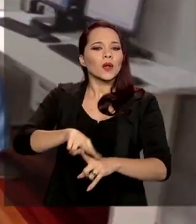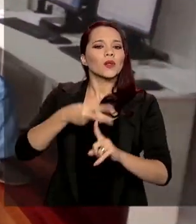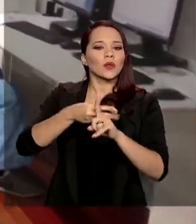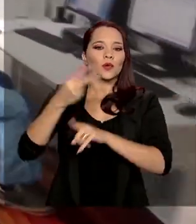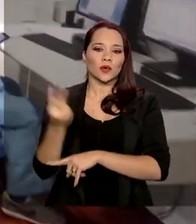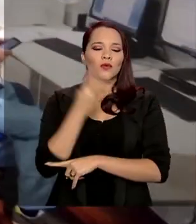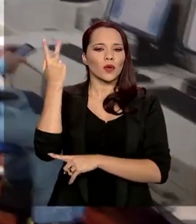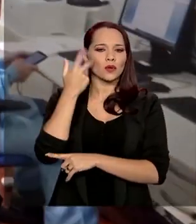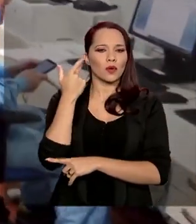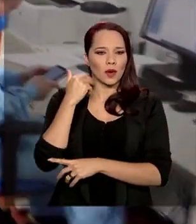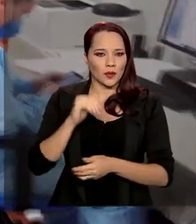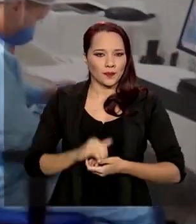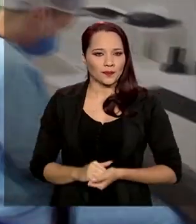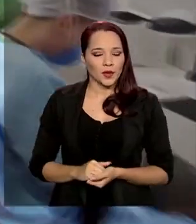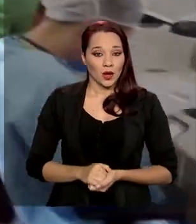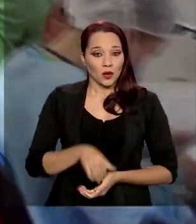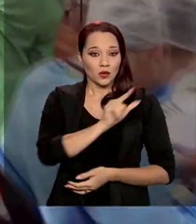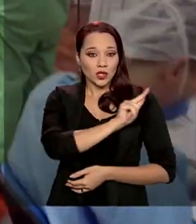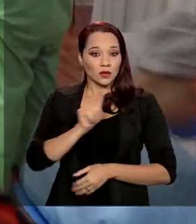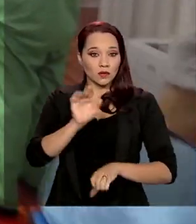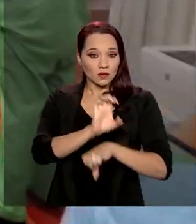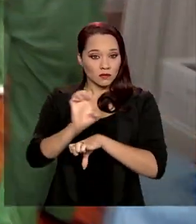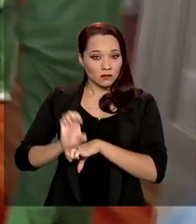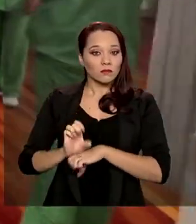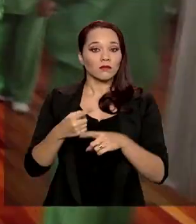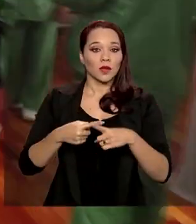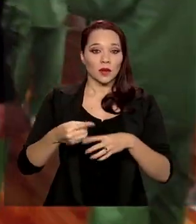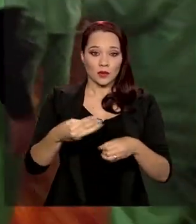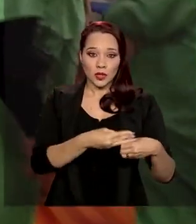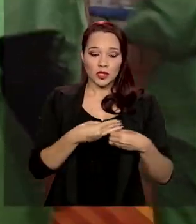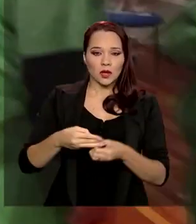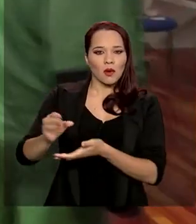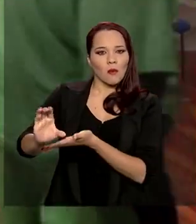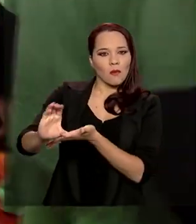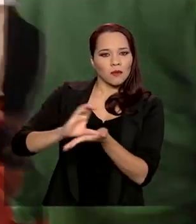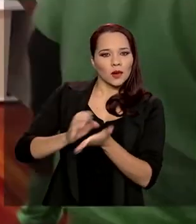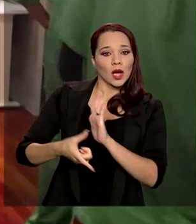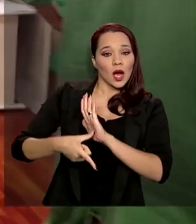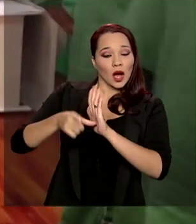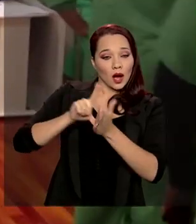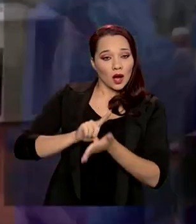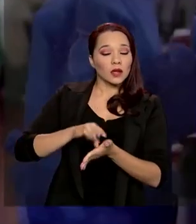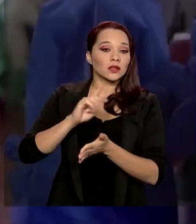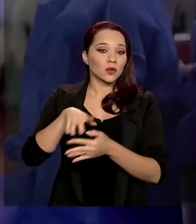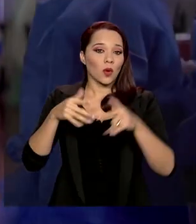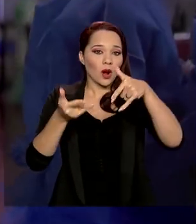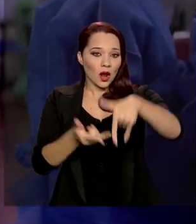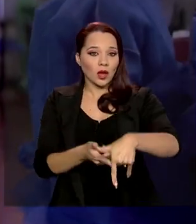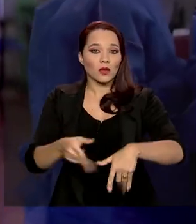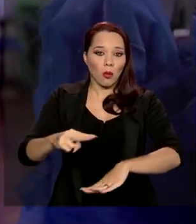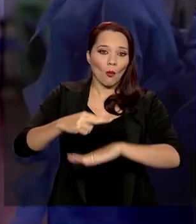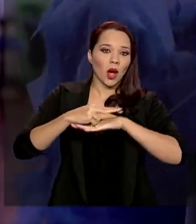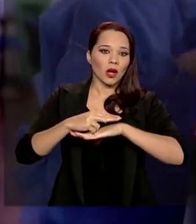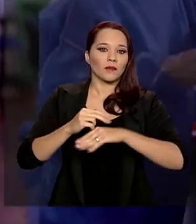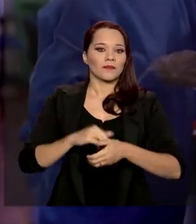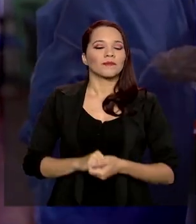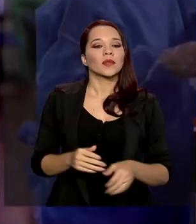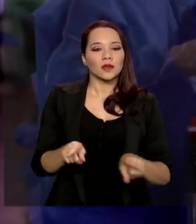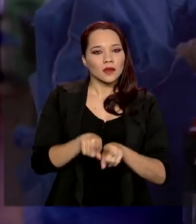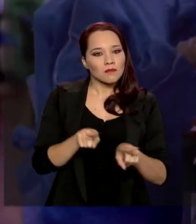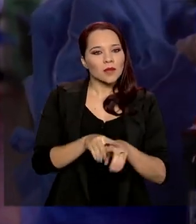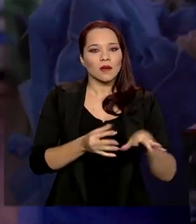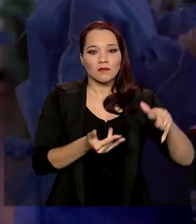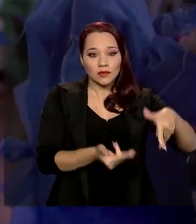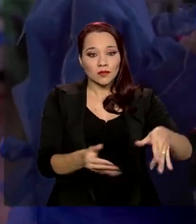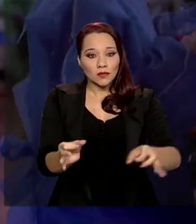do valor habitual. Os gestores dos estados e municípios recebem o valor antes mesmo da ocupação do leito. Além de habilitar